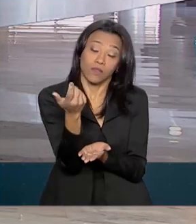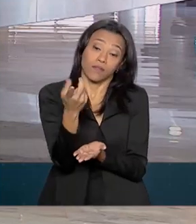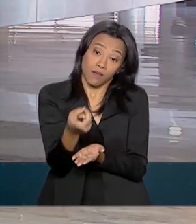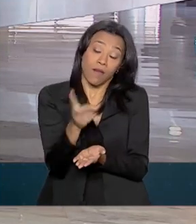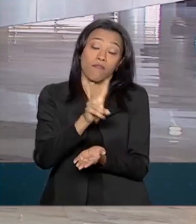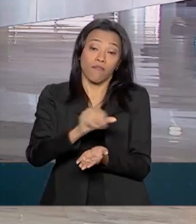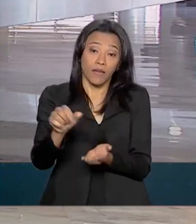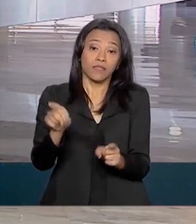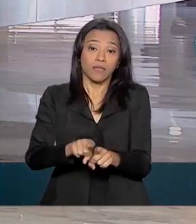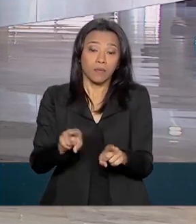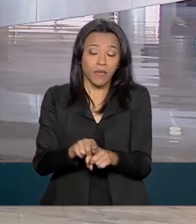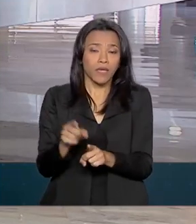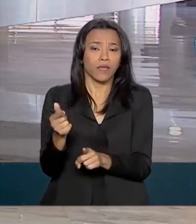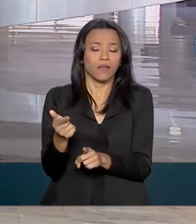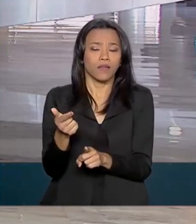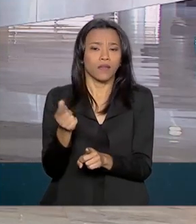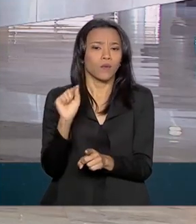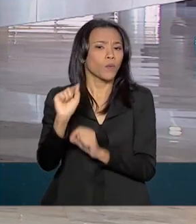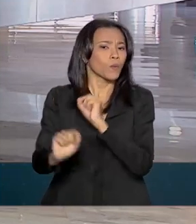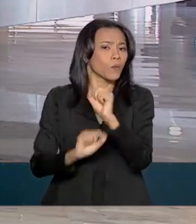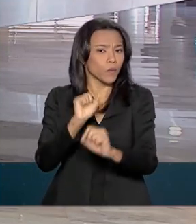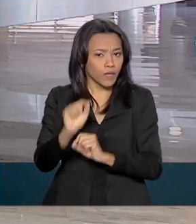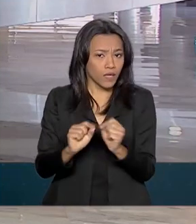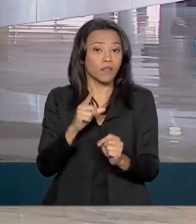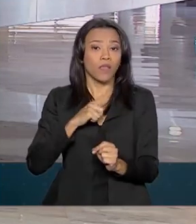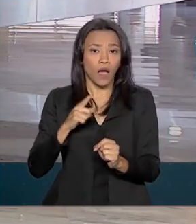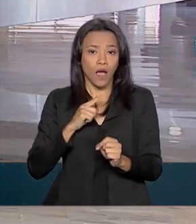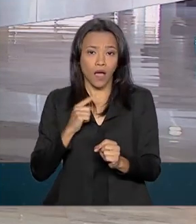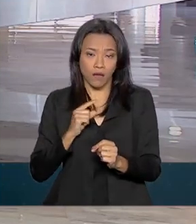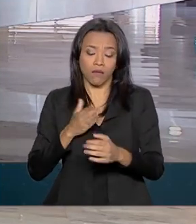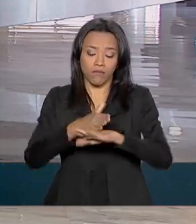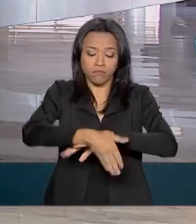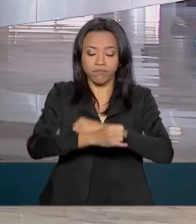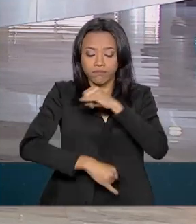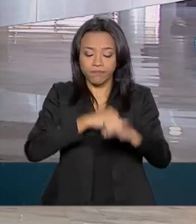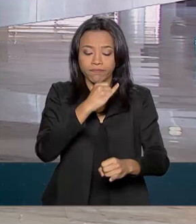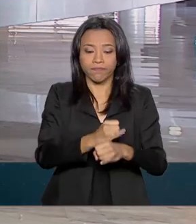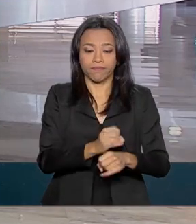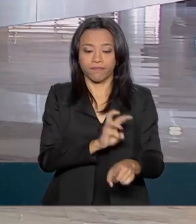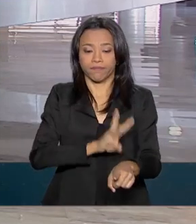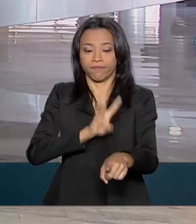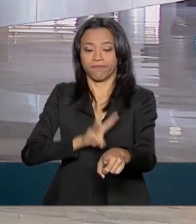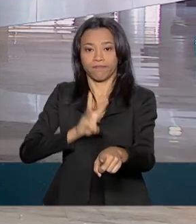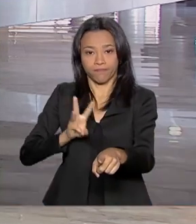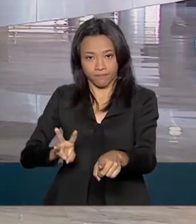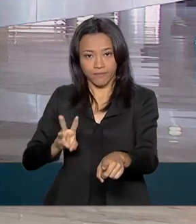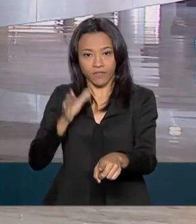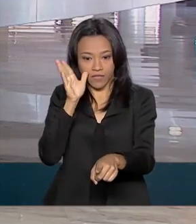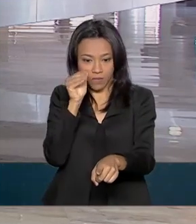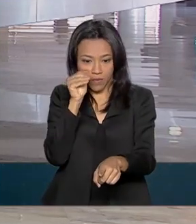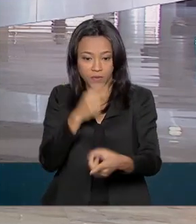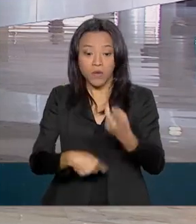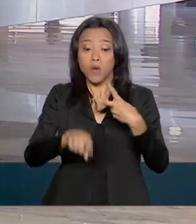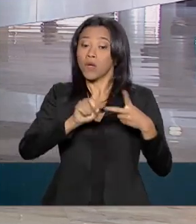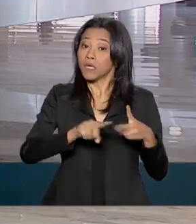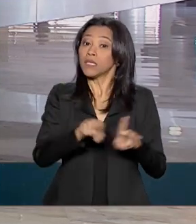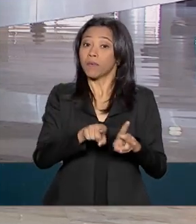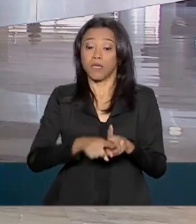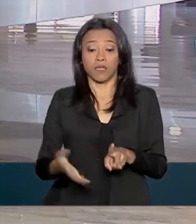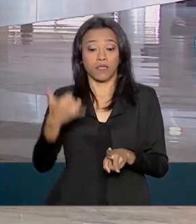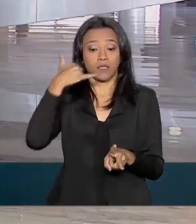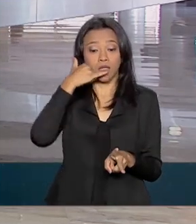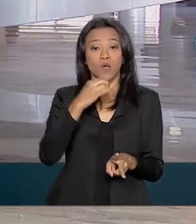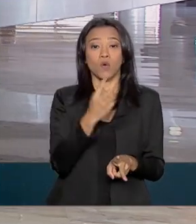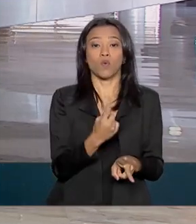vai estar disponível no site da Receita na internet e também pelo Receita Fone no 146. A